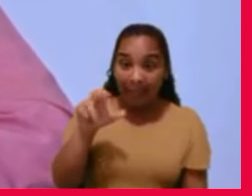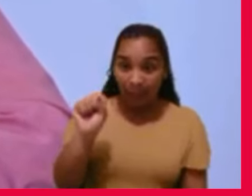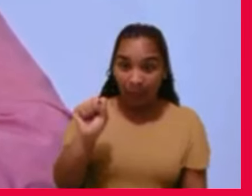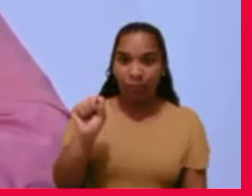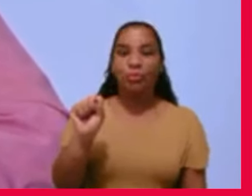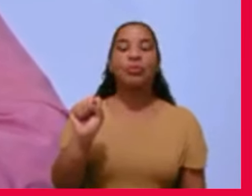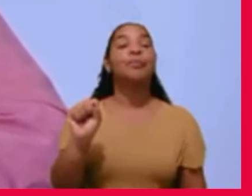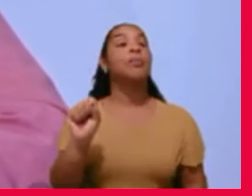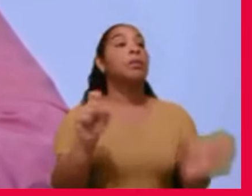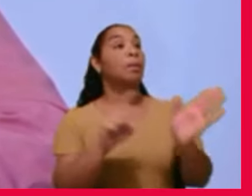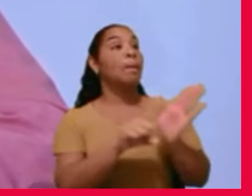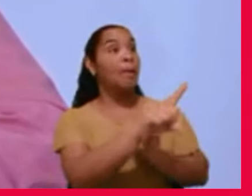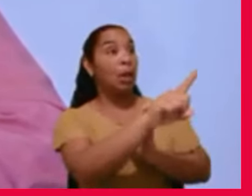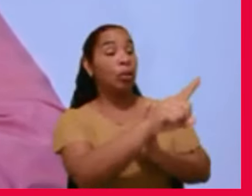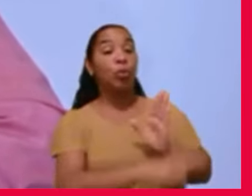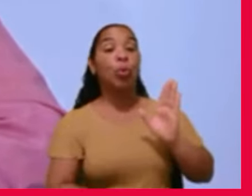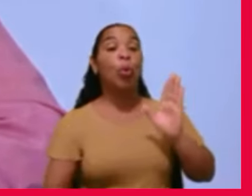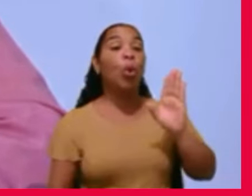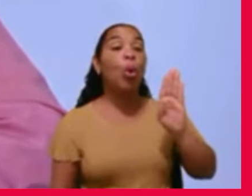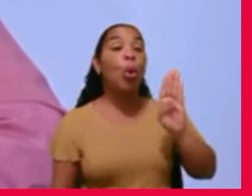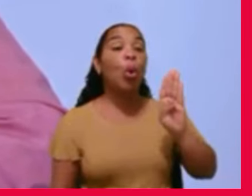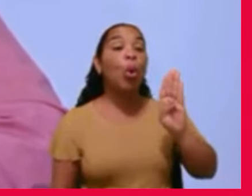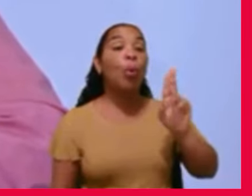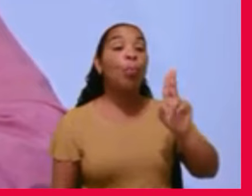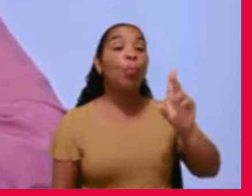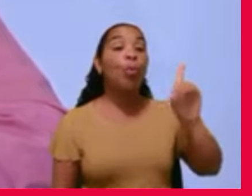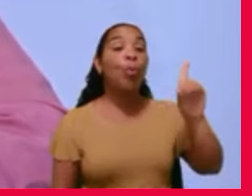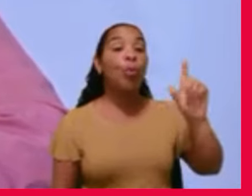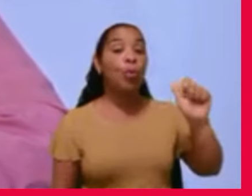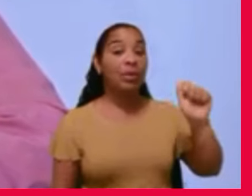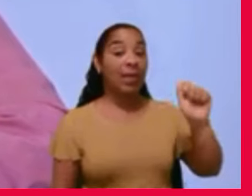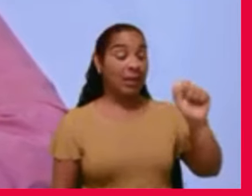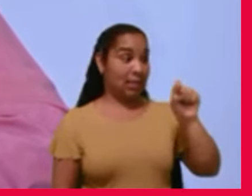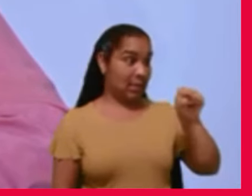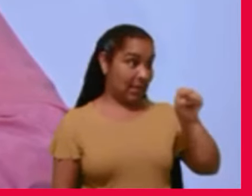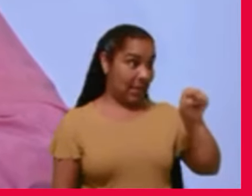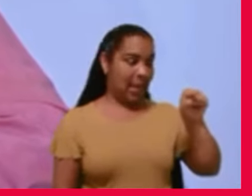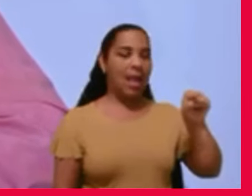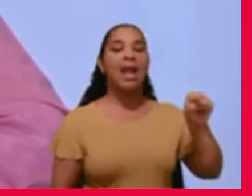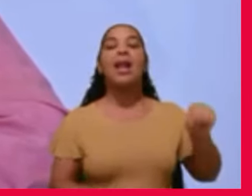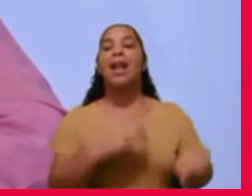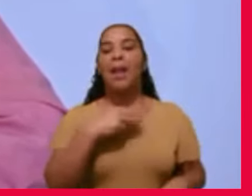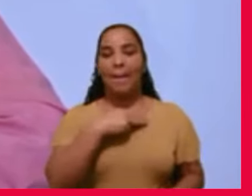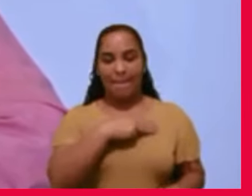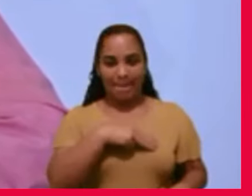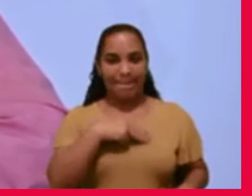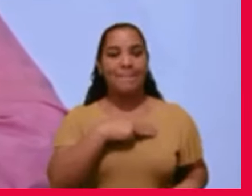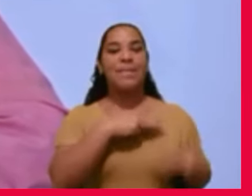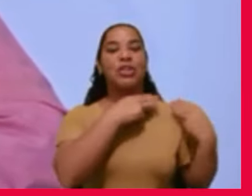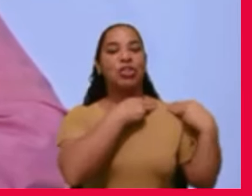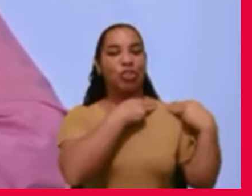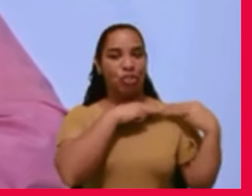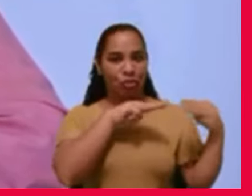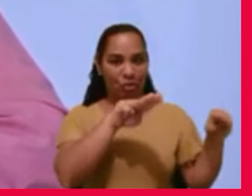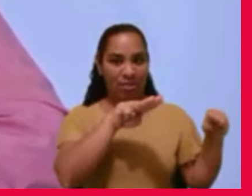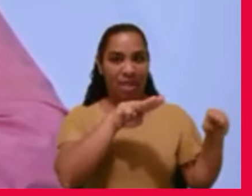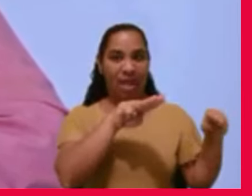Buda foi o missionário de Deus que veio à Terra